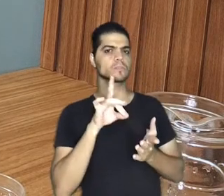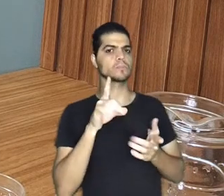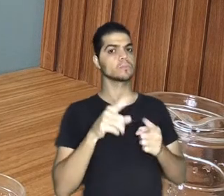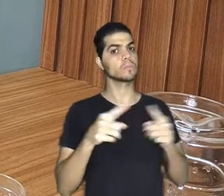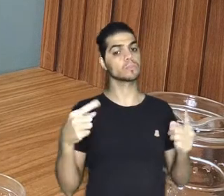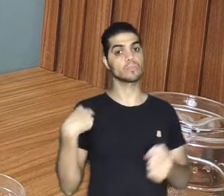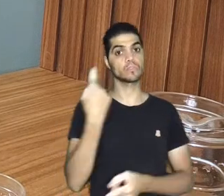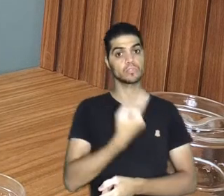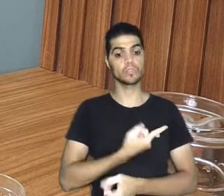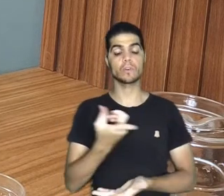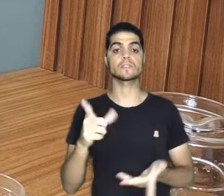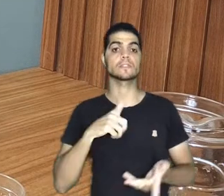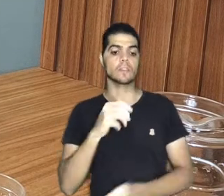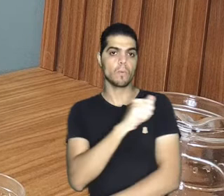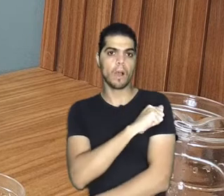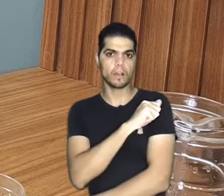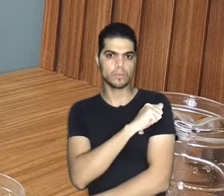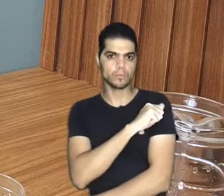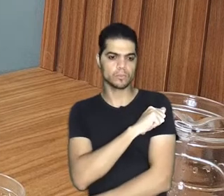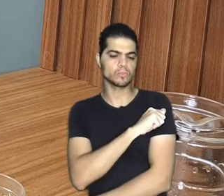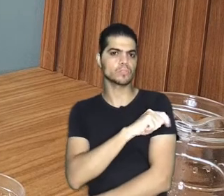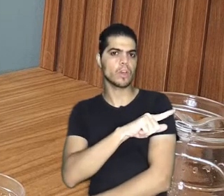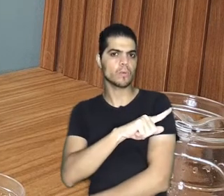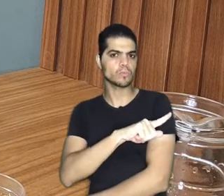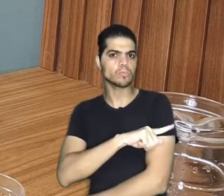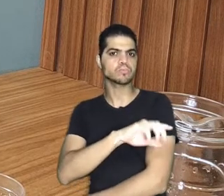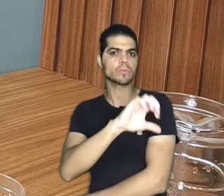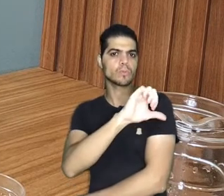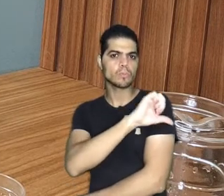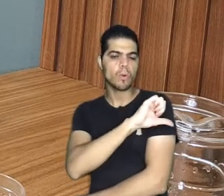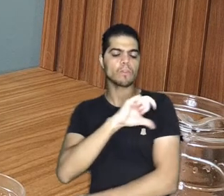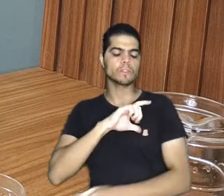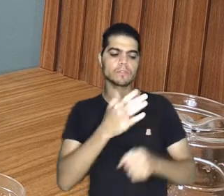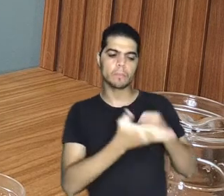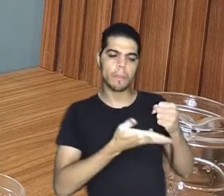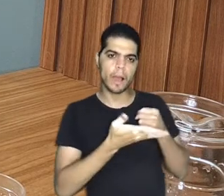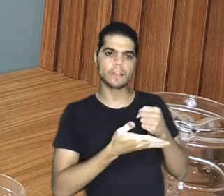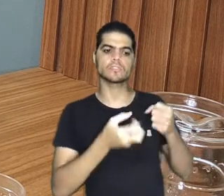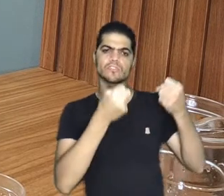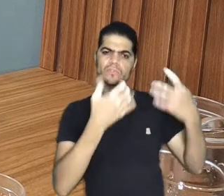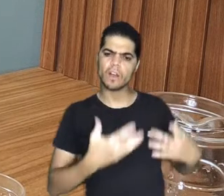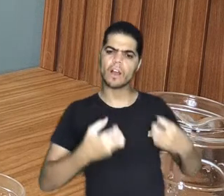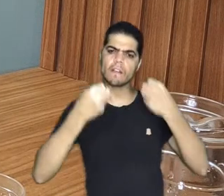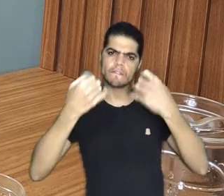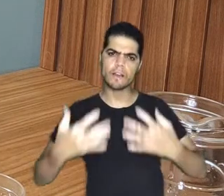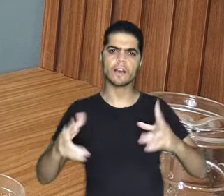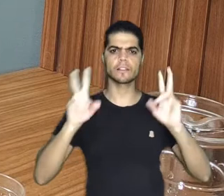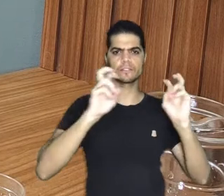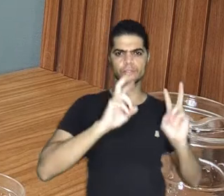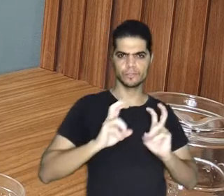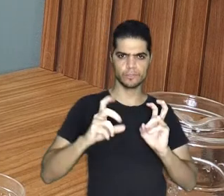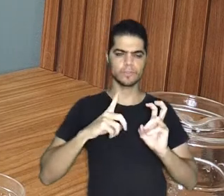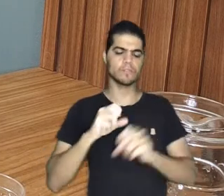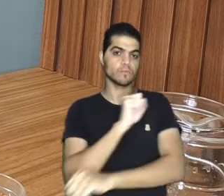está com os alunos no ensino fundamental, ainda na educação básica, a gente fala bastante sobre isso, principalmente